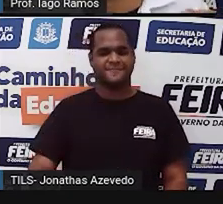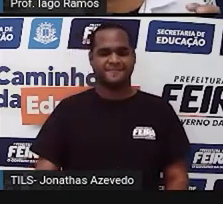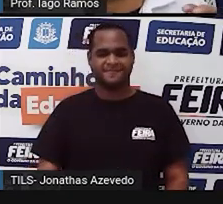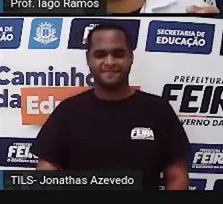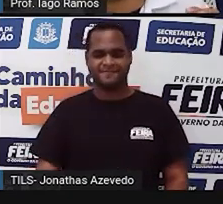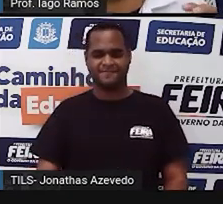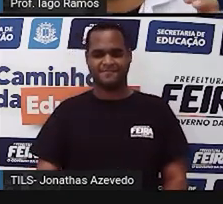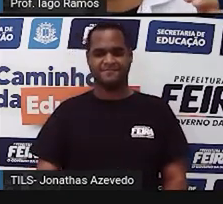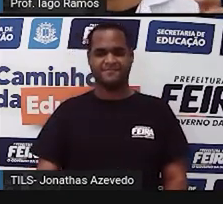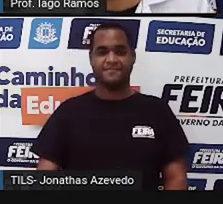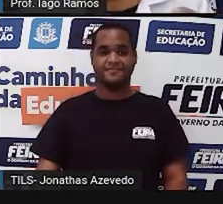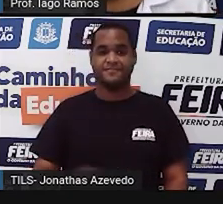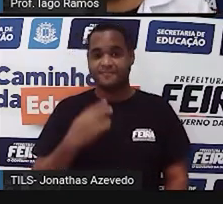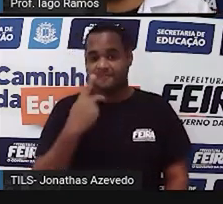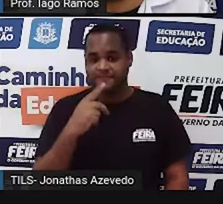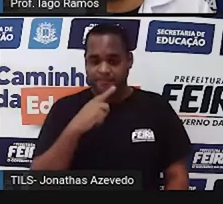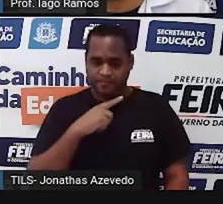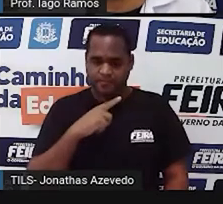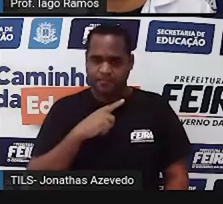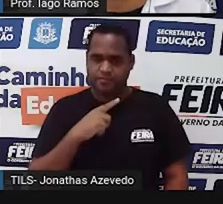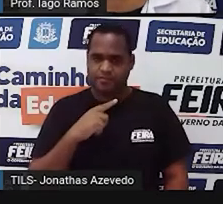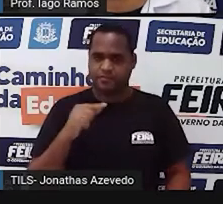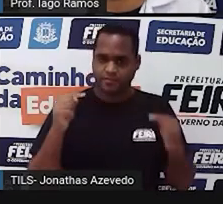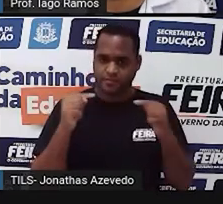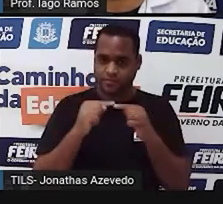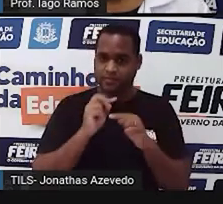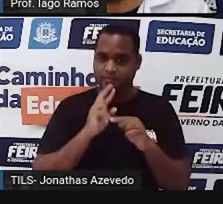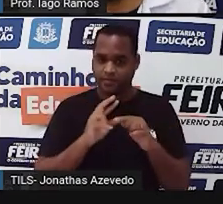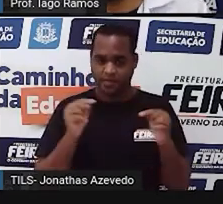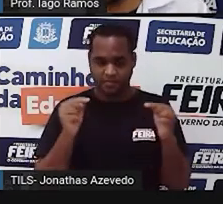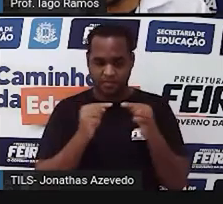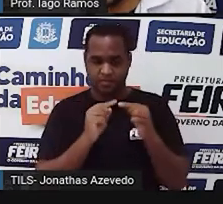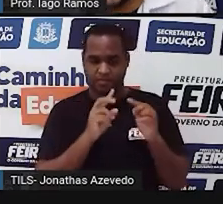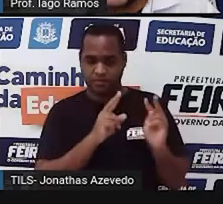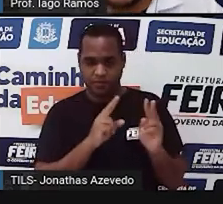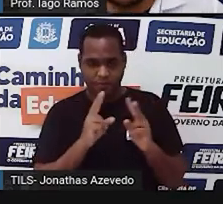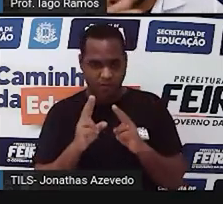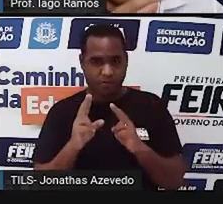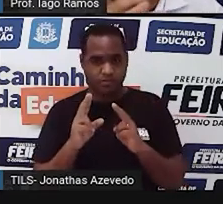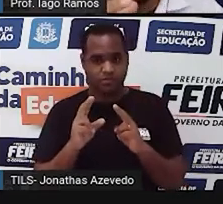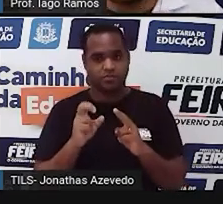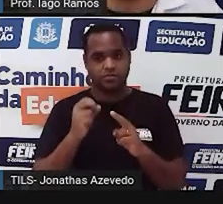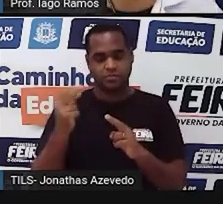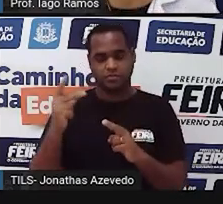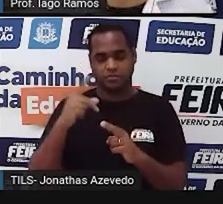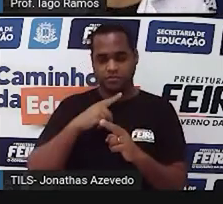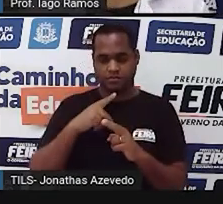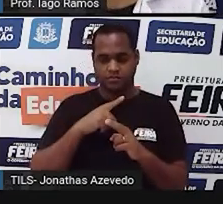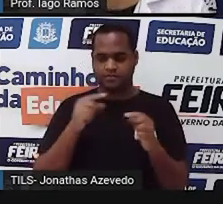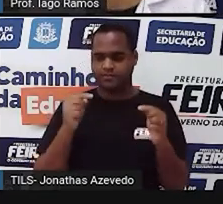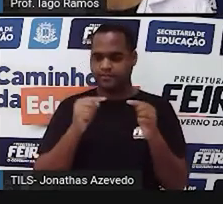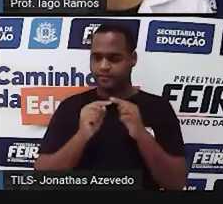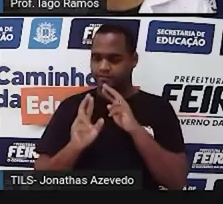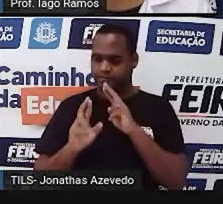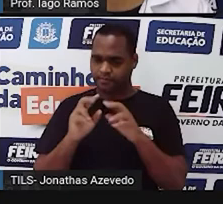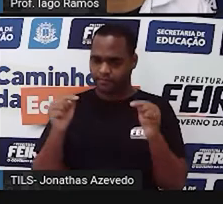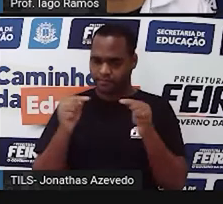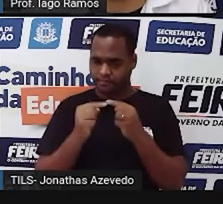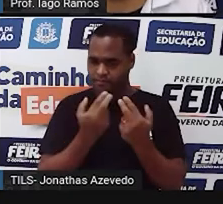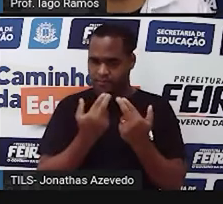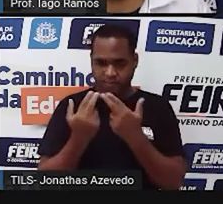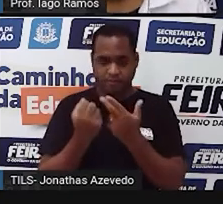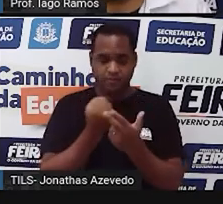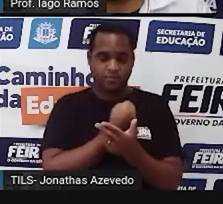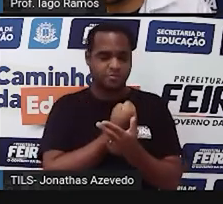E aí, de qualquer forma, a gente tem uma igualdade. De um lado dessa igualdade tem um